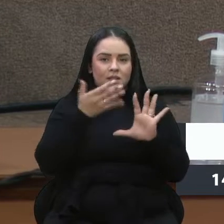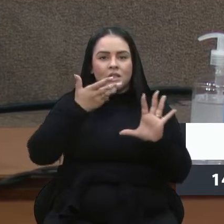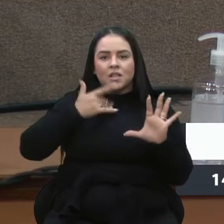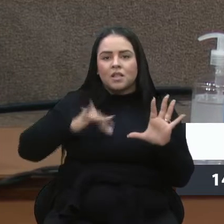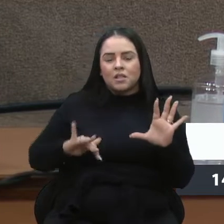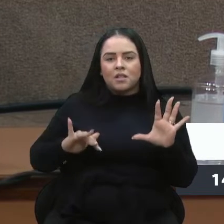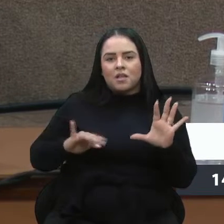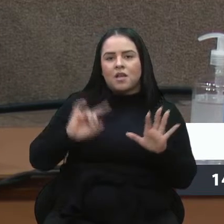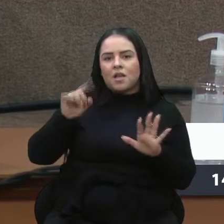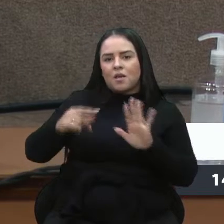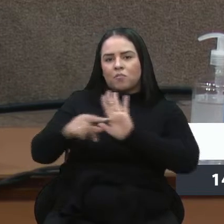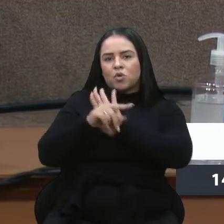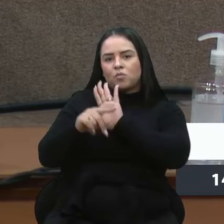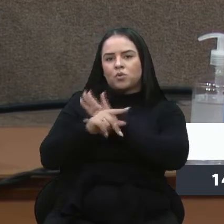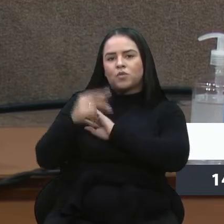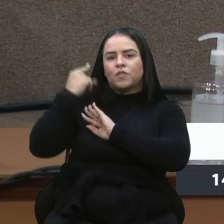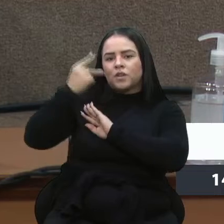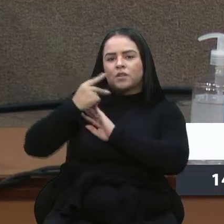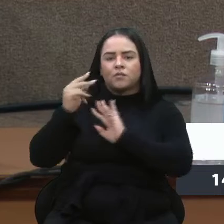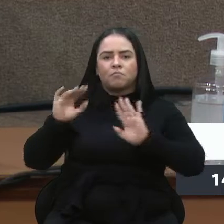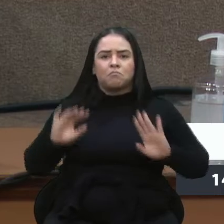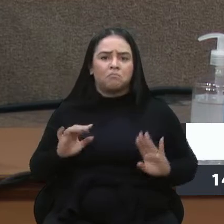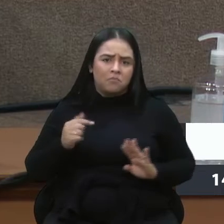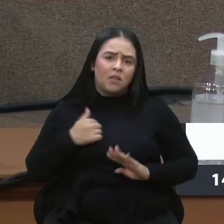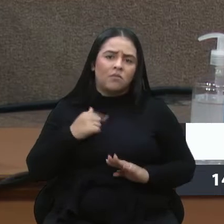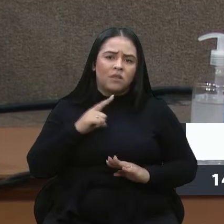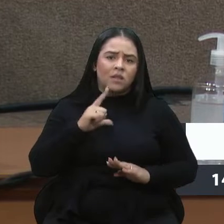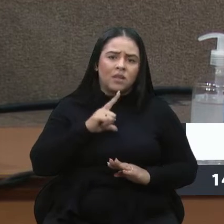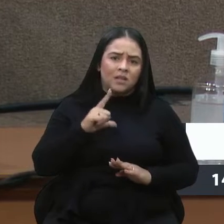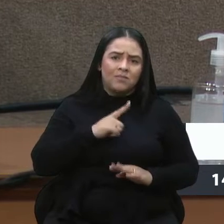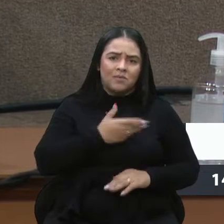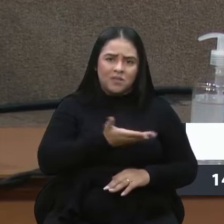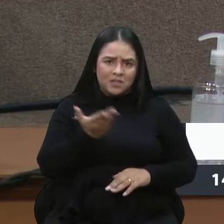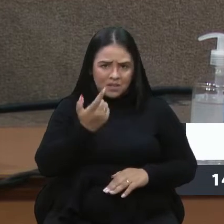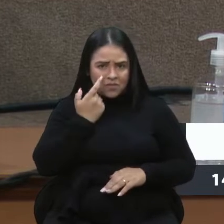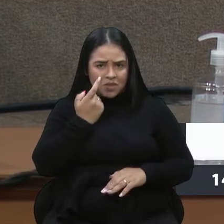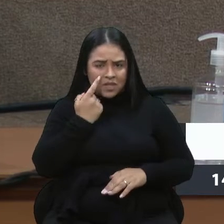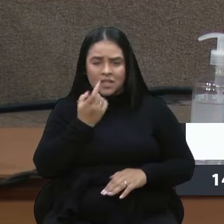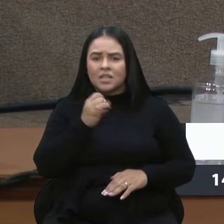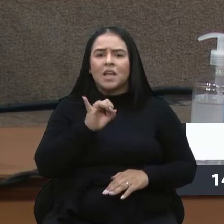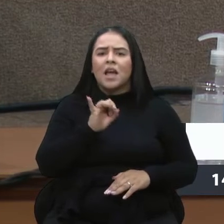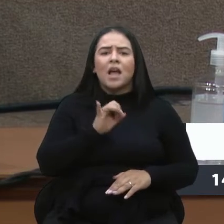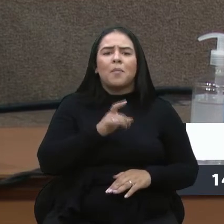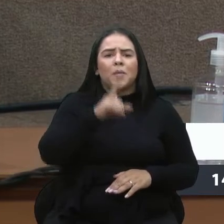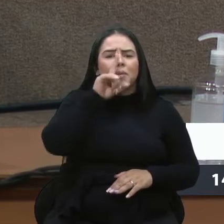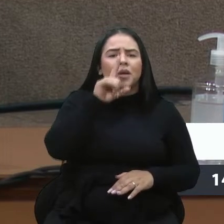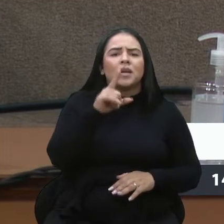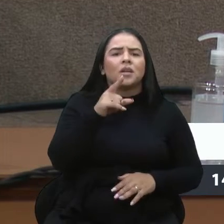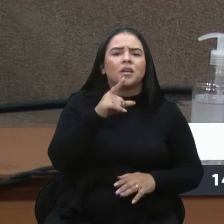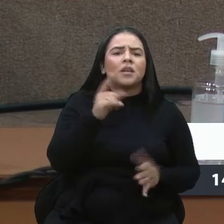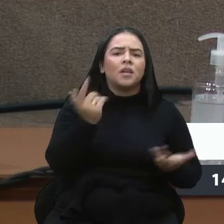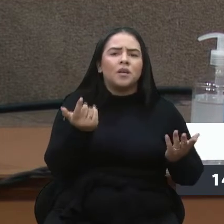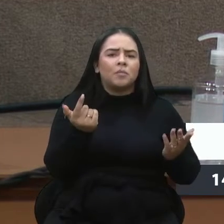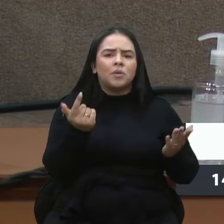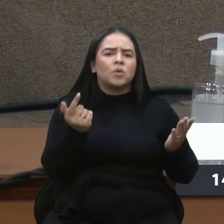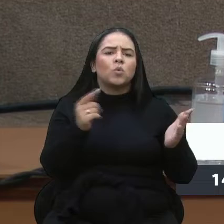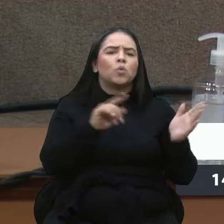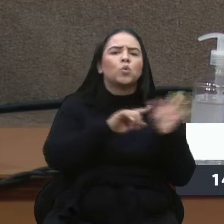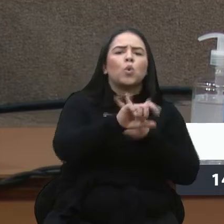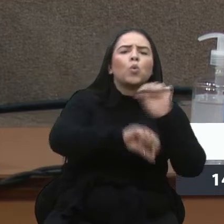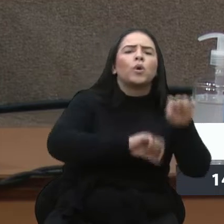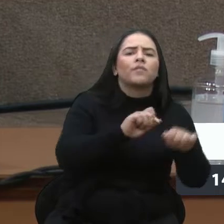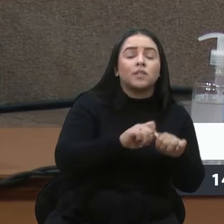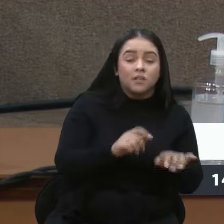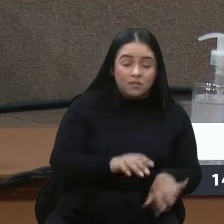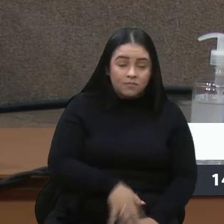função do vereador. Então até tem o print, se vocês quiserem que eu mande para vocês, quando a mãe questionou, ah, mas o que a gente pode fazer? Então ele disse,